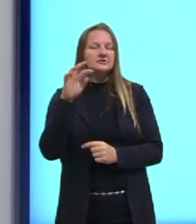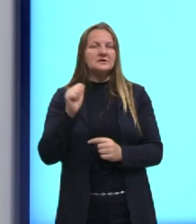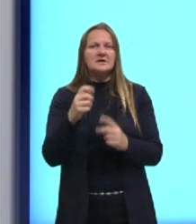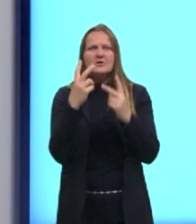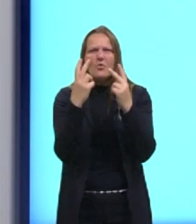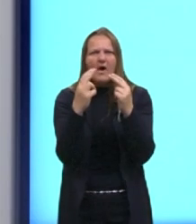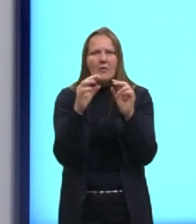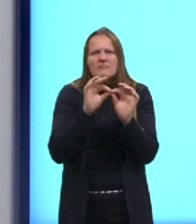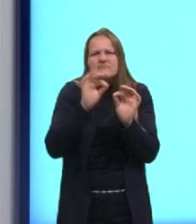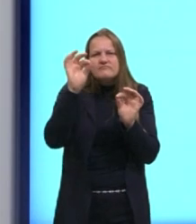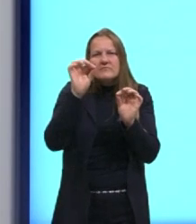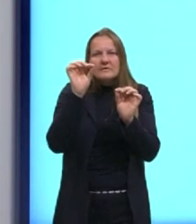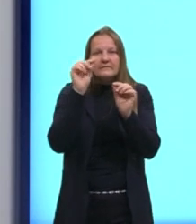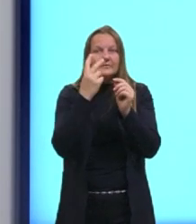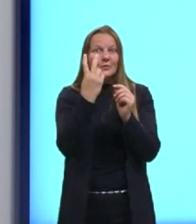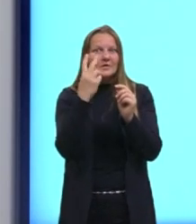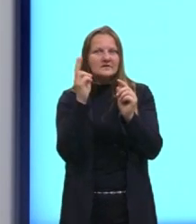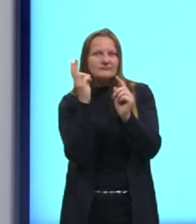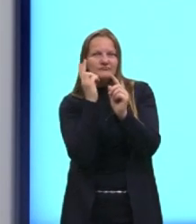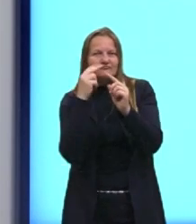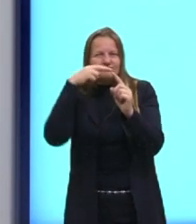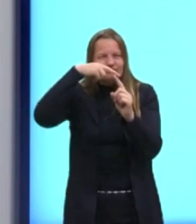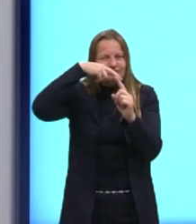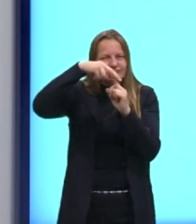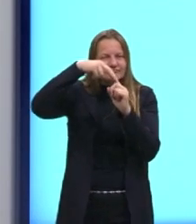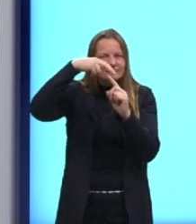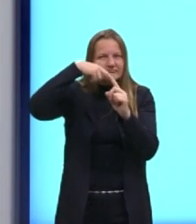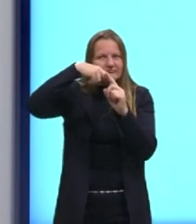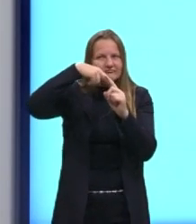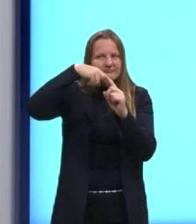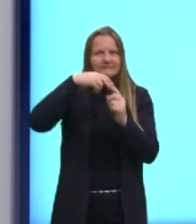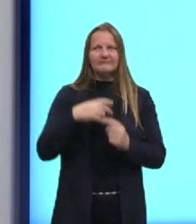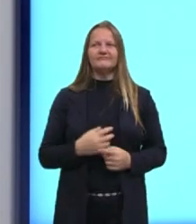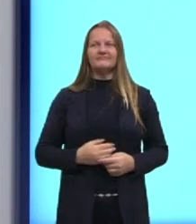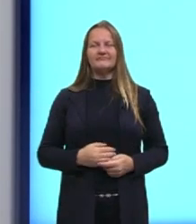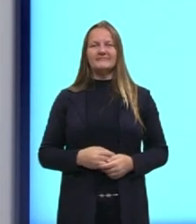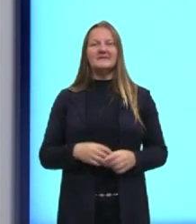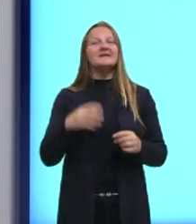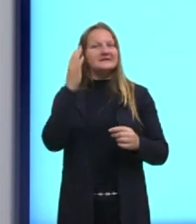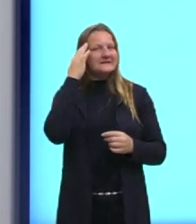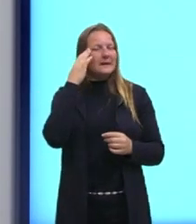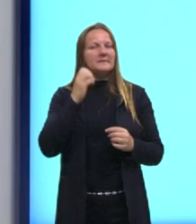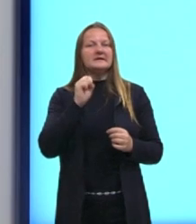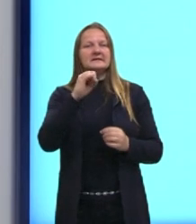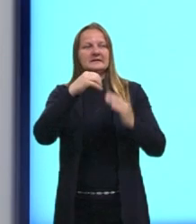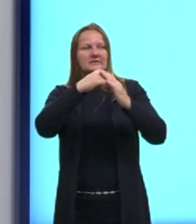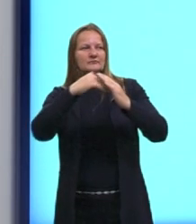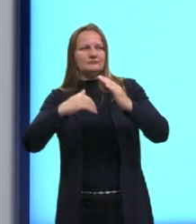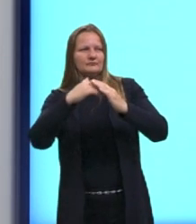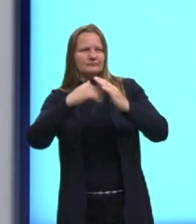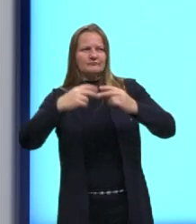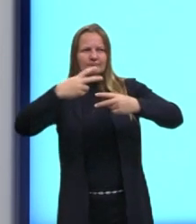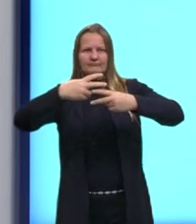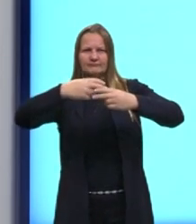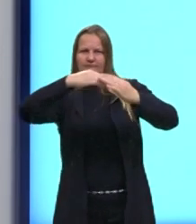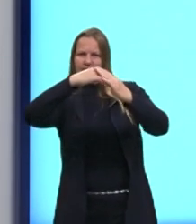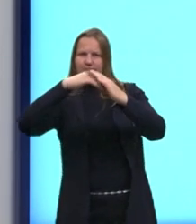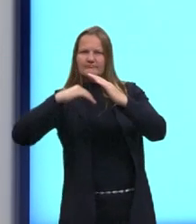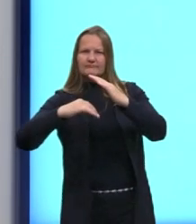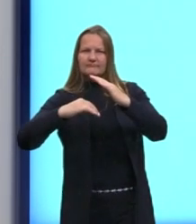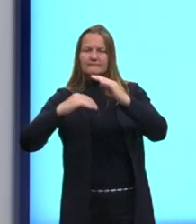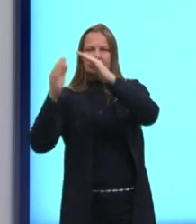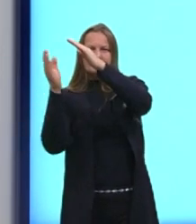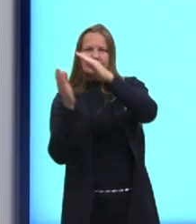relação do coeficiente linear, a gente já sabe, né? Que as duas retas, elas podem ser, então, diferentes